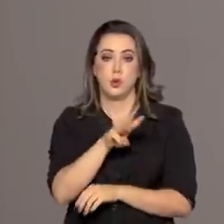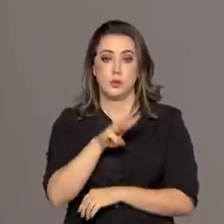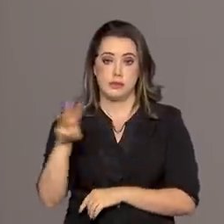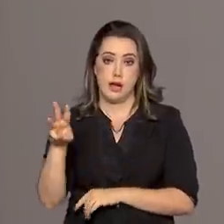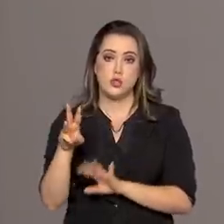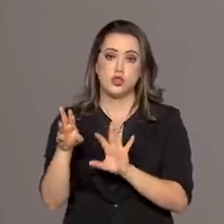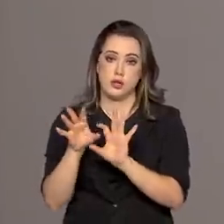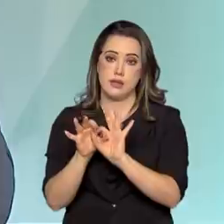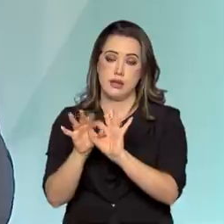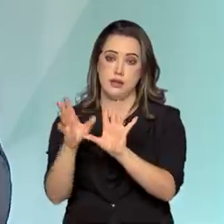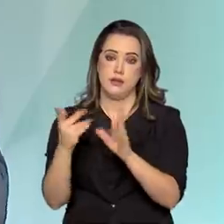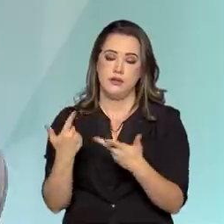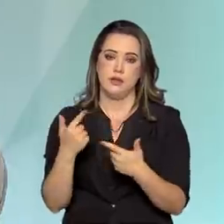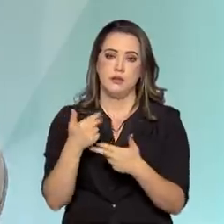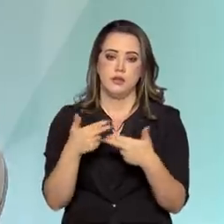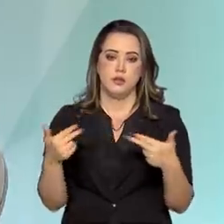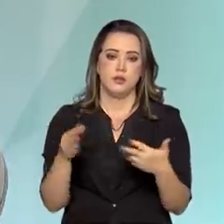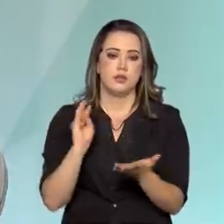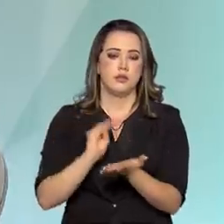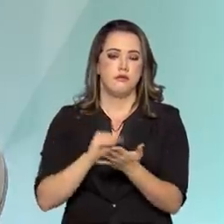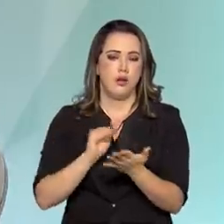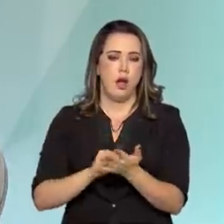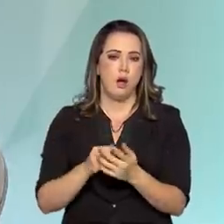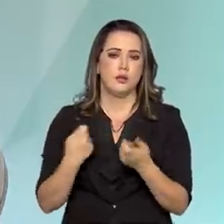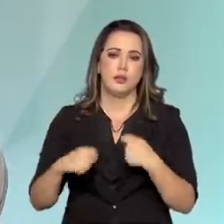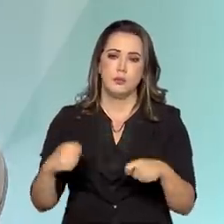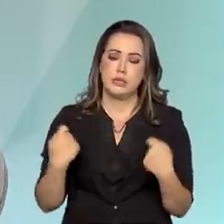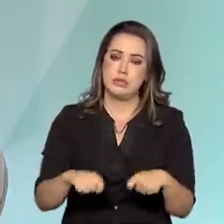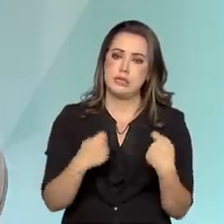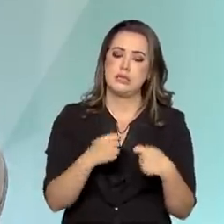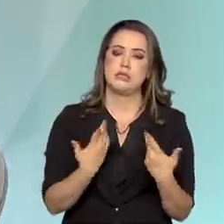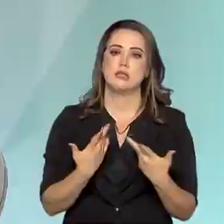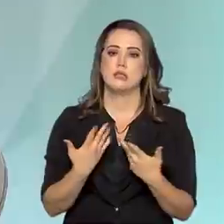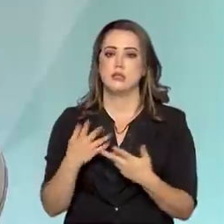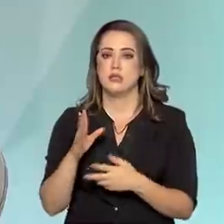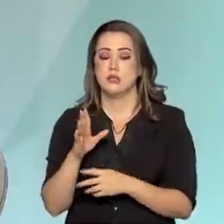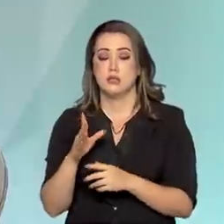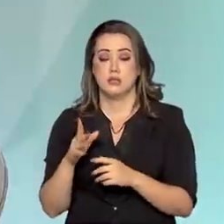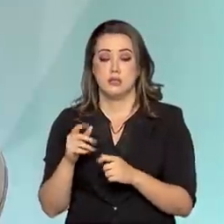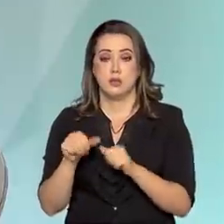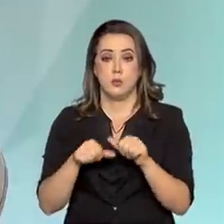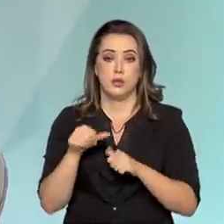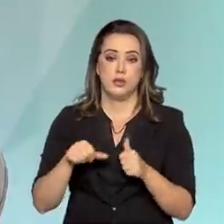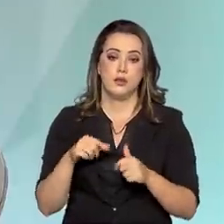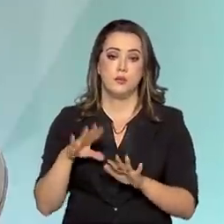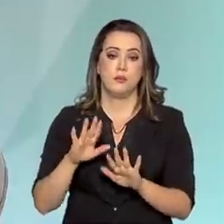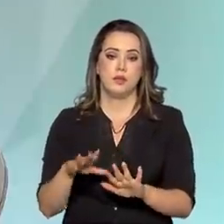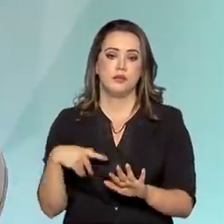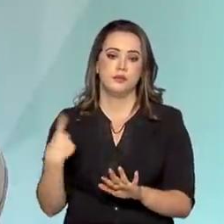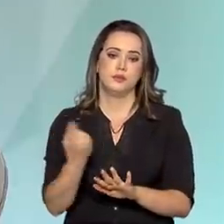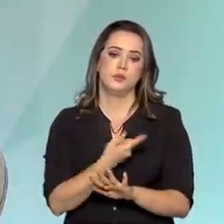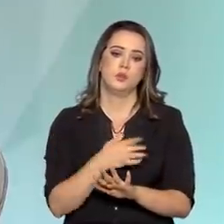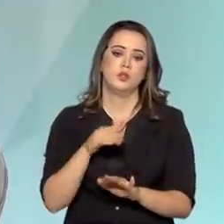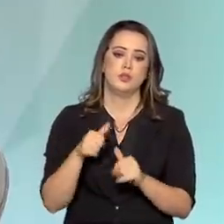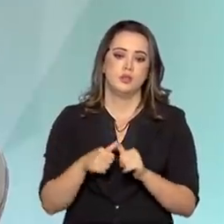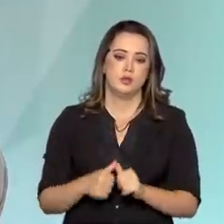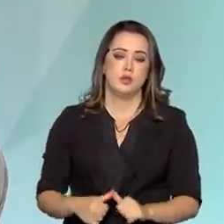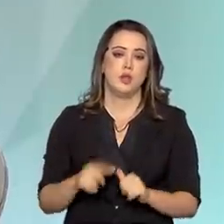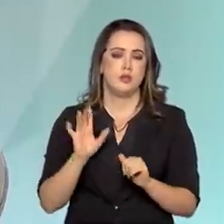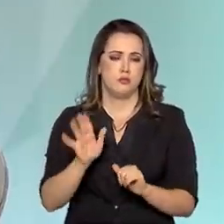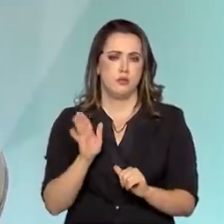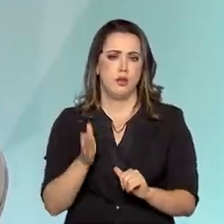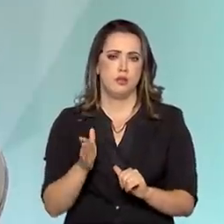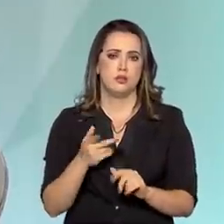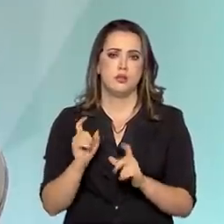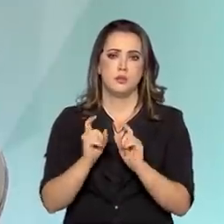ar. Existem alguns acervos que ainda vão precisar de uma recuperação, mas nós já estamos com